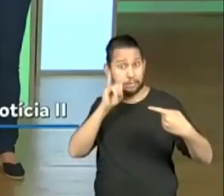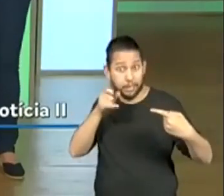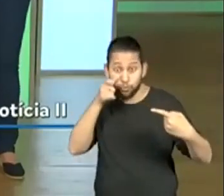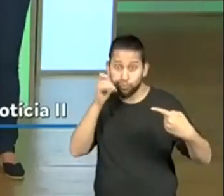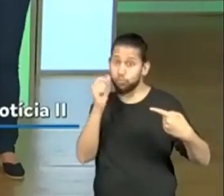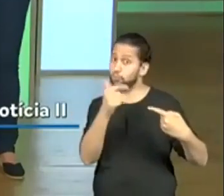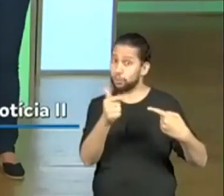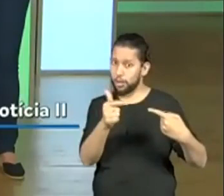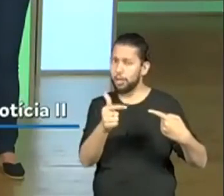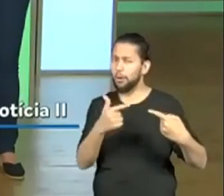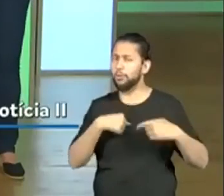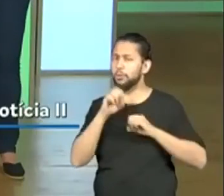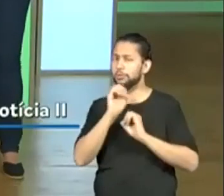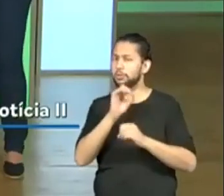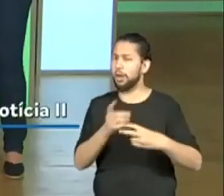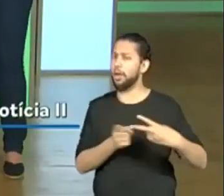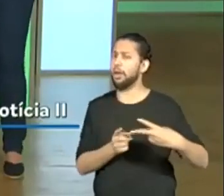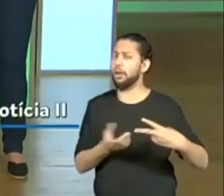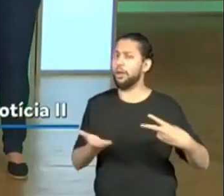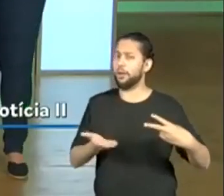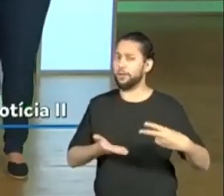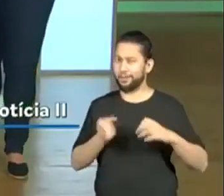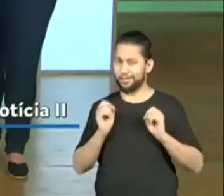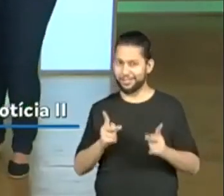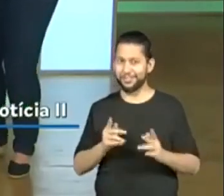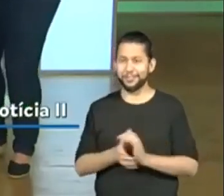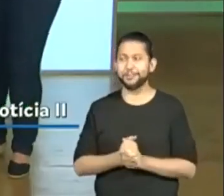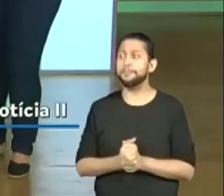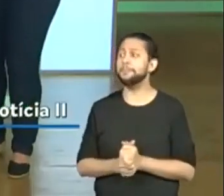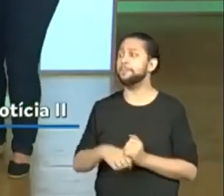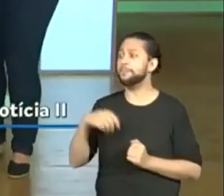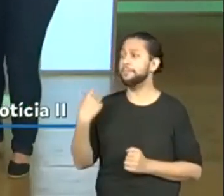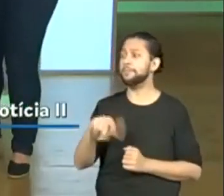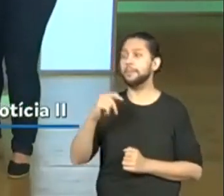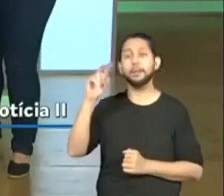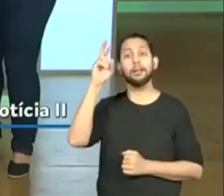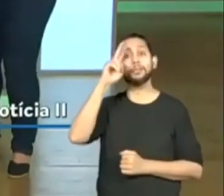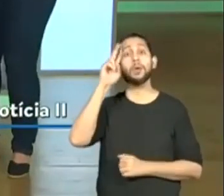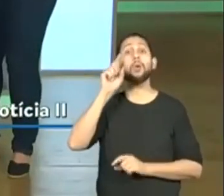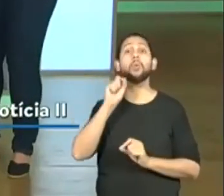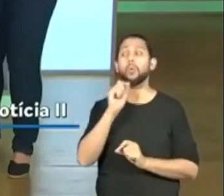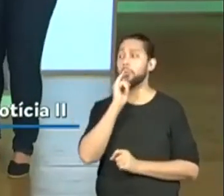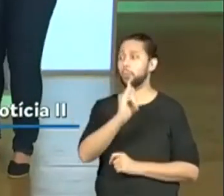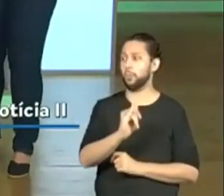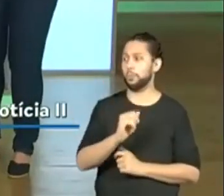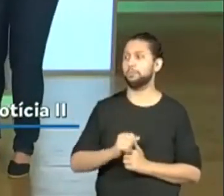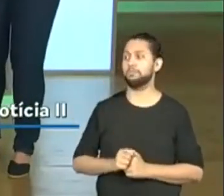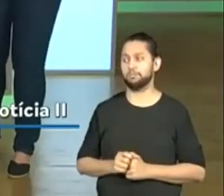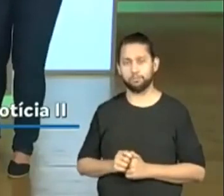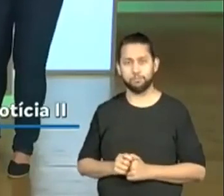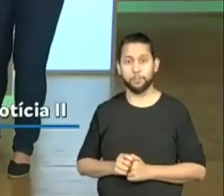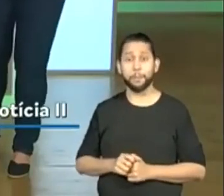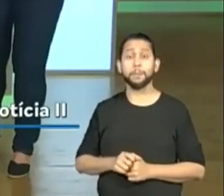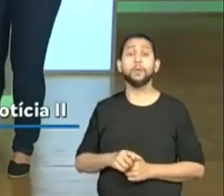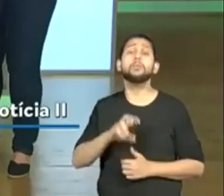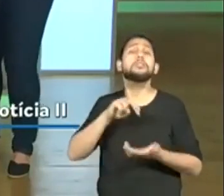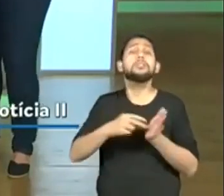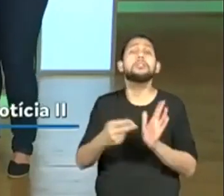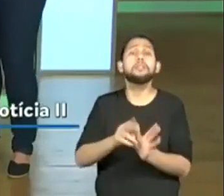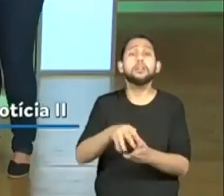vai pegar rapidinho, tá bom? Vamos lá, professora Joyce. Isso, lembrando que o olho da notícia, então, ficou bem claro. É o quê, professora?